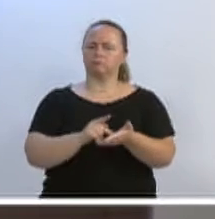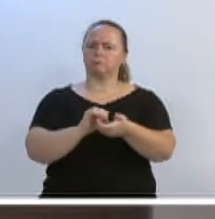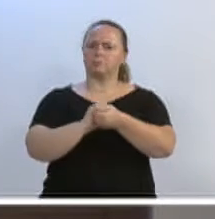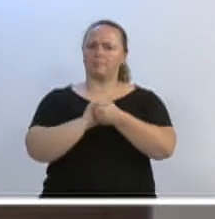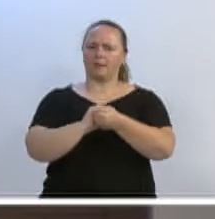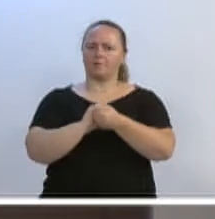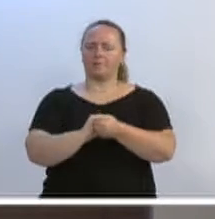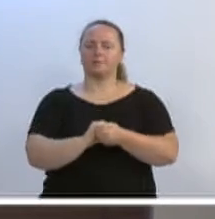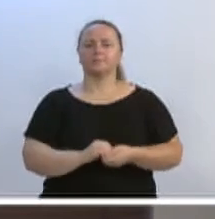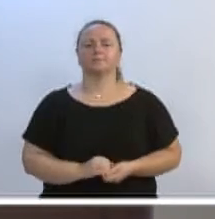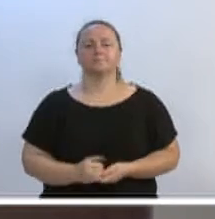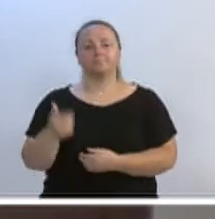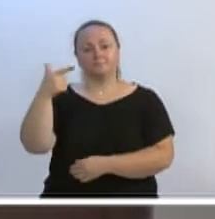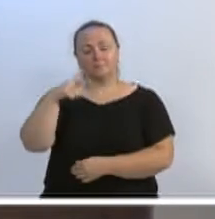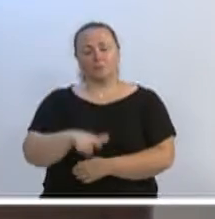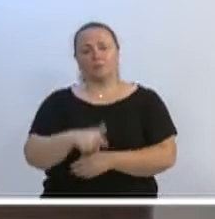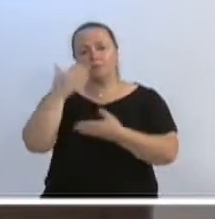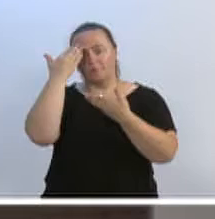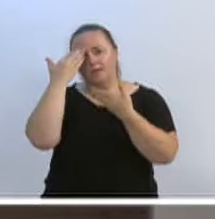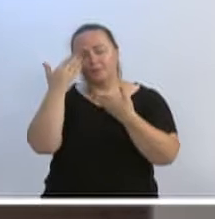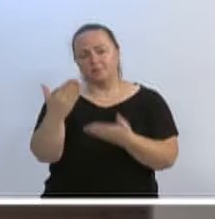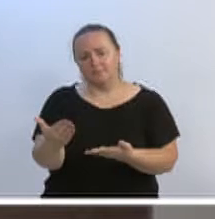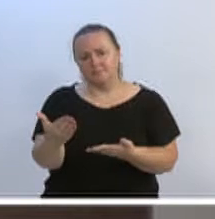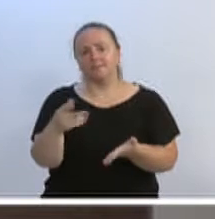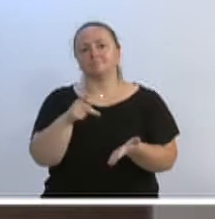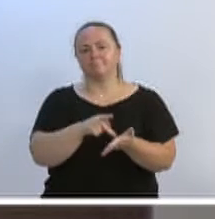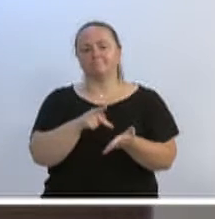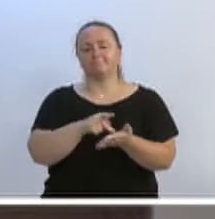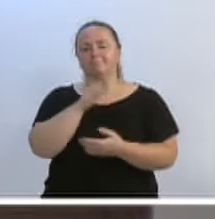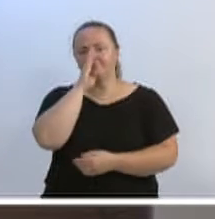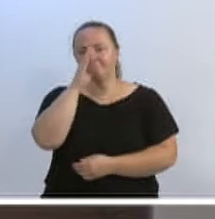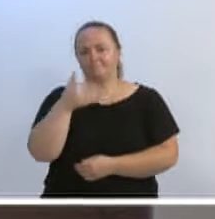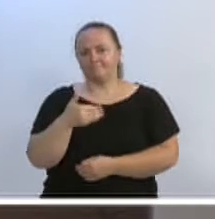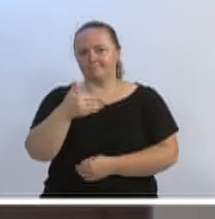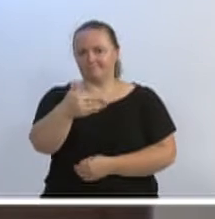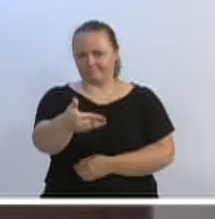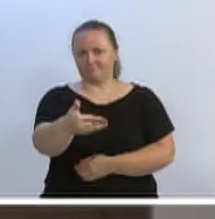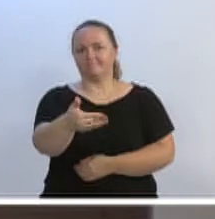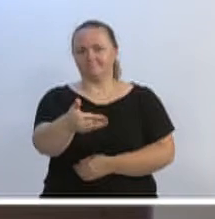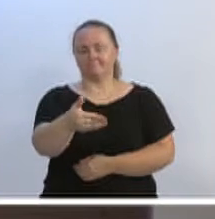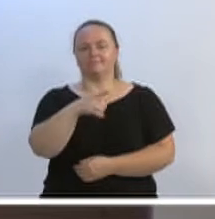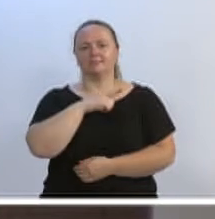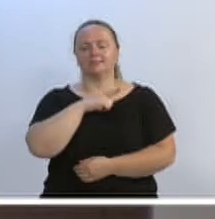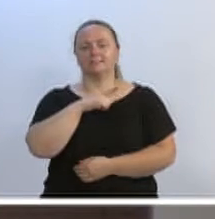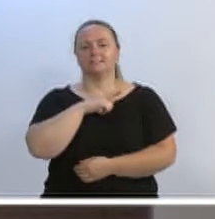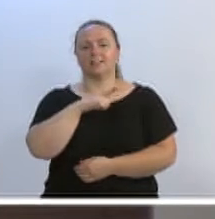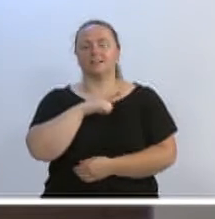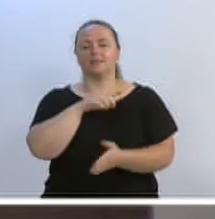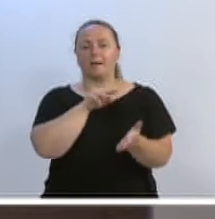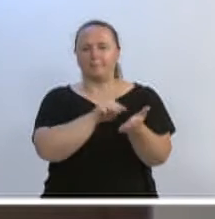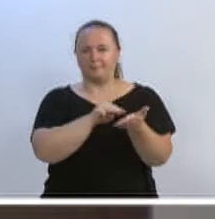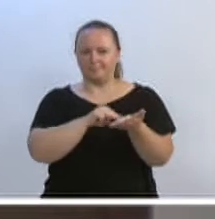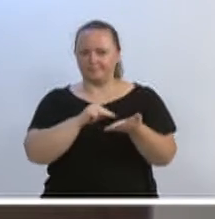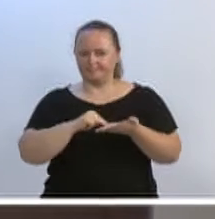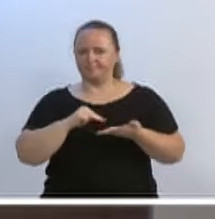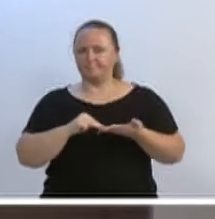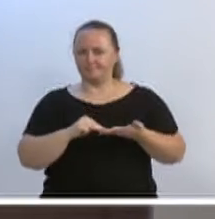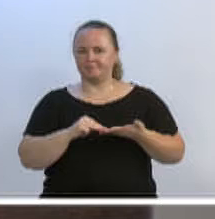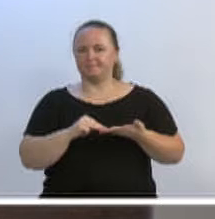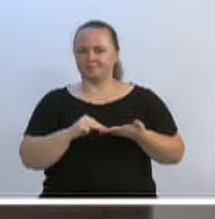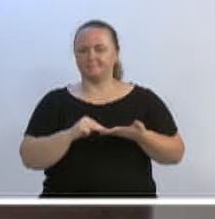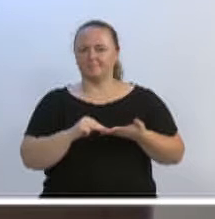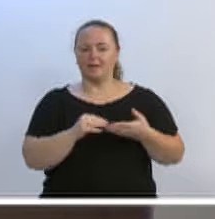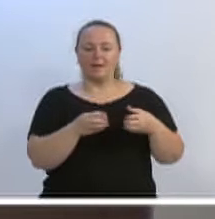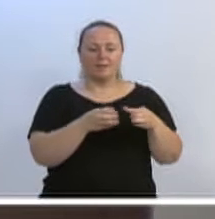agradecer, e agora sim, de forma mais direta, nós tivemos aqui a pastelada que nós fizemos para o sítio